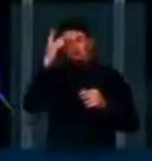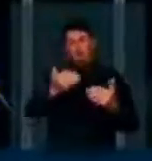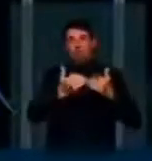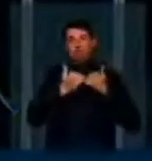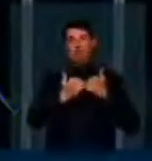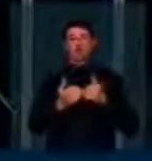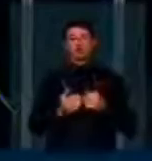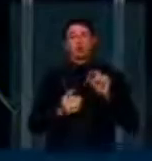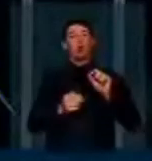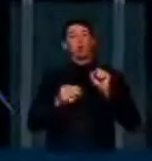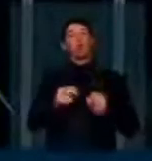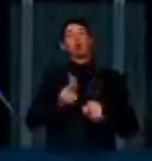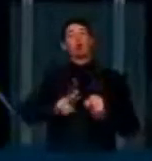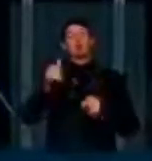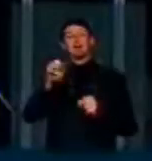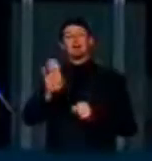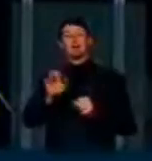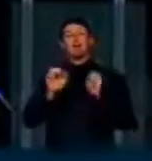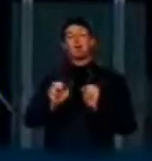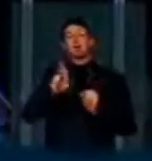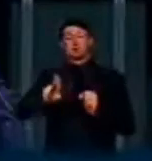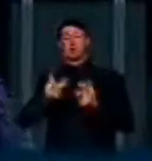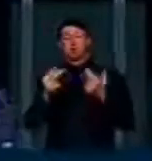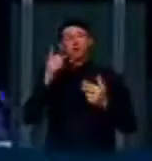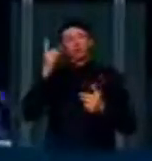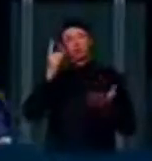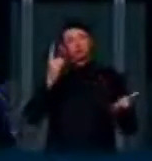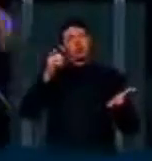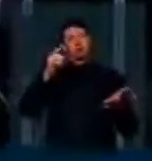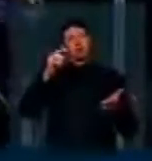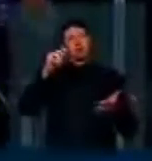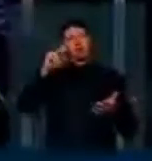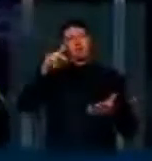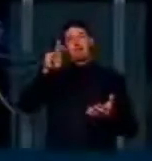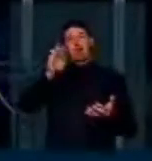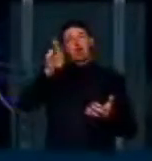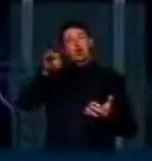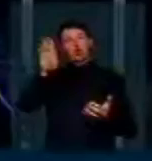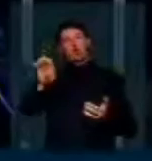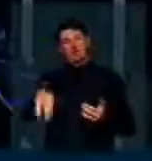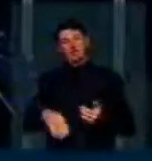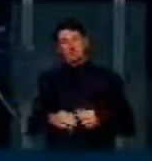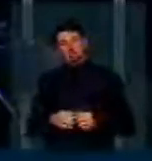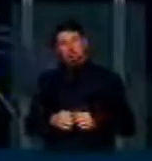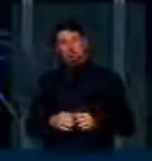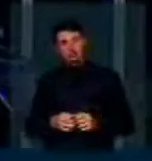o que é que ele pode fazer com os dez mega, como bem disse o deputado Paulo Rubens Santiago, na sua